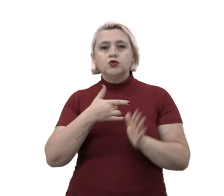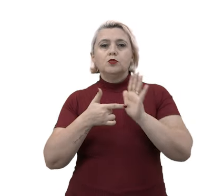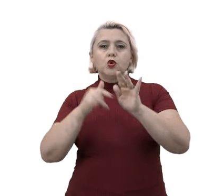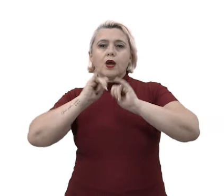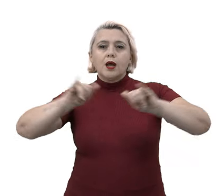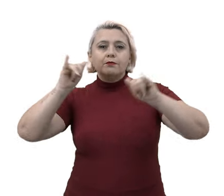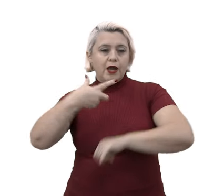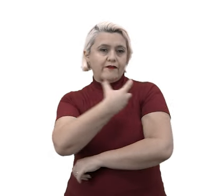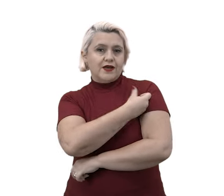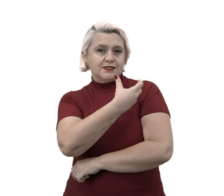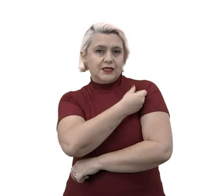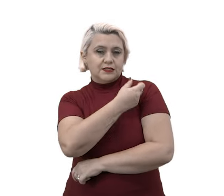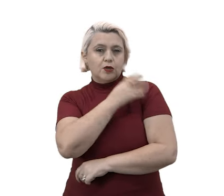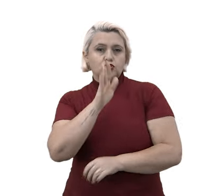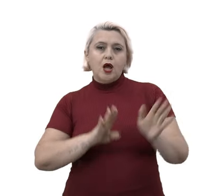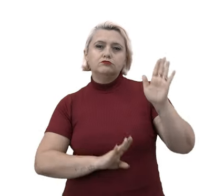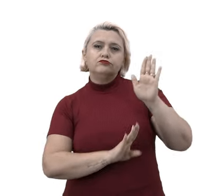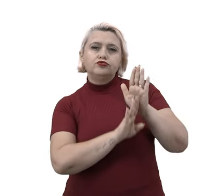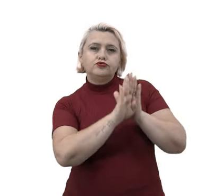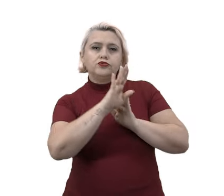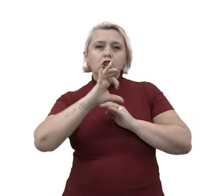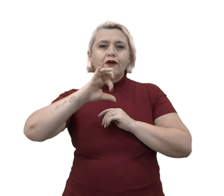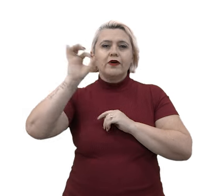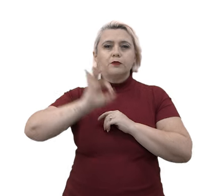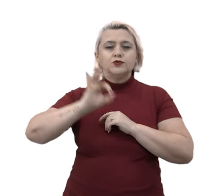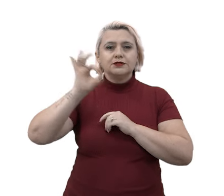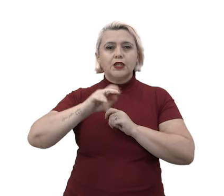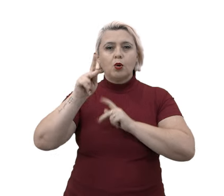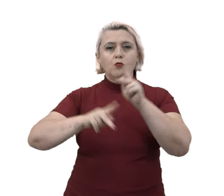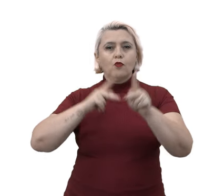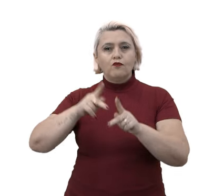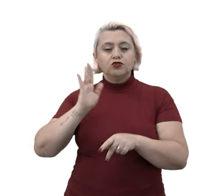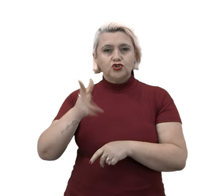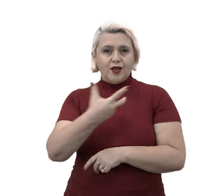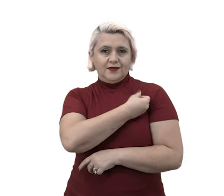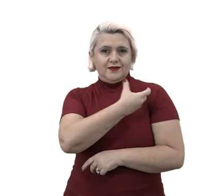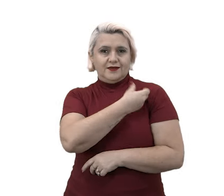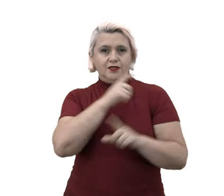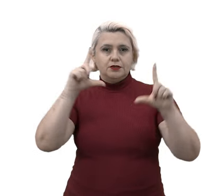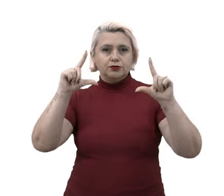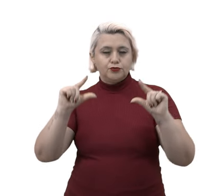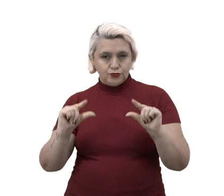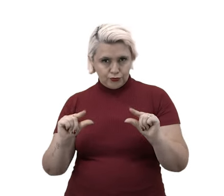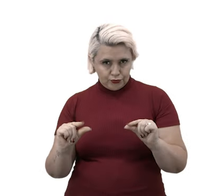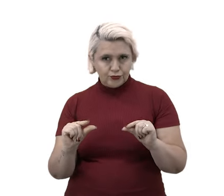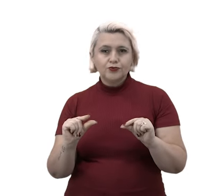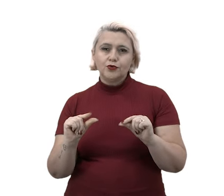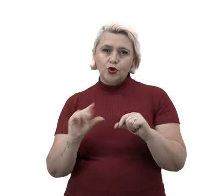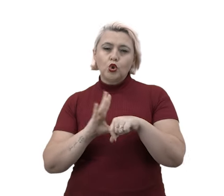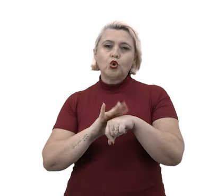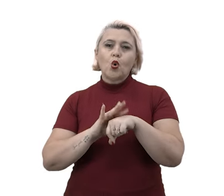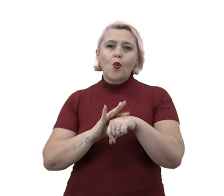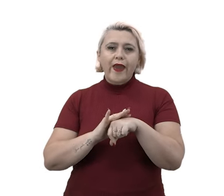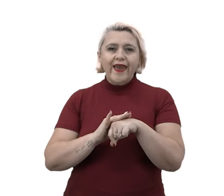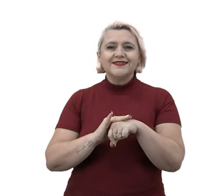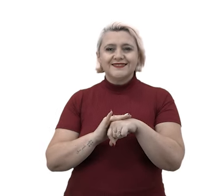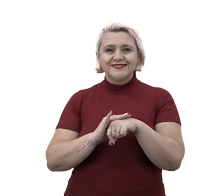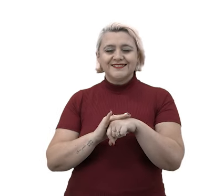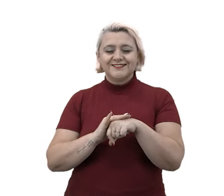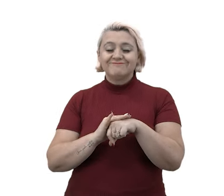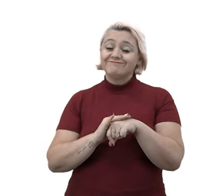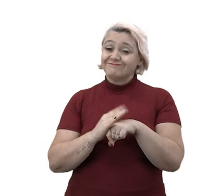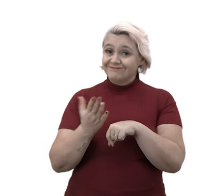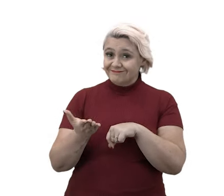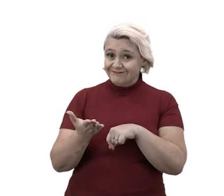Saúde demonstrou que a campanha de vacinação atingiu 90% da população-alvo, reduzindo a incidência de